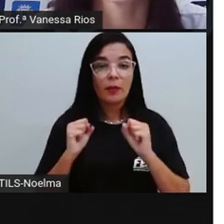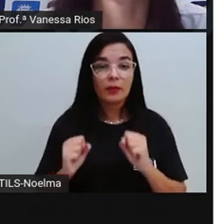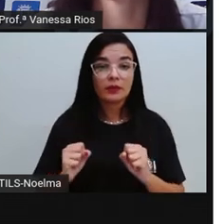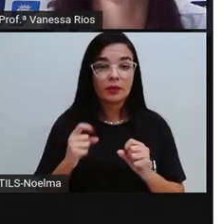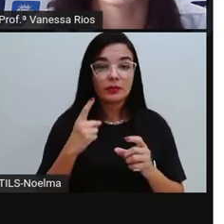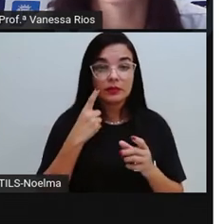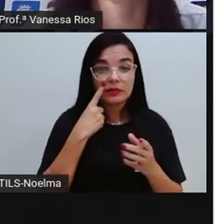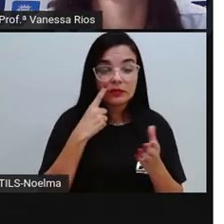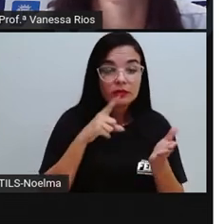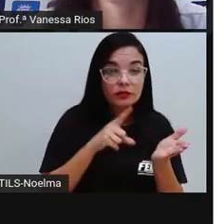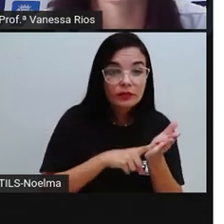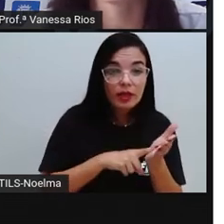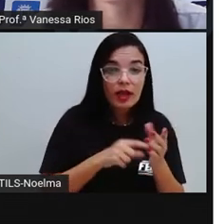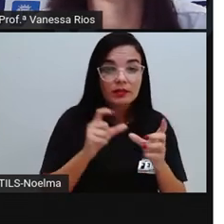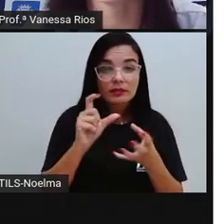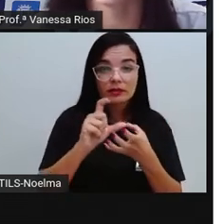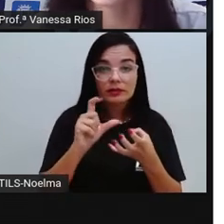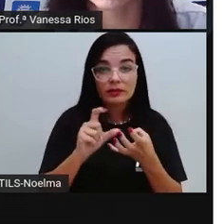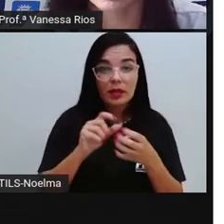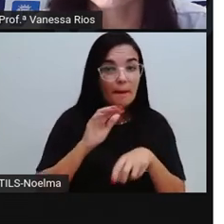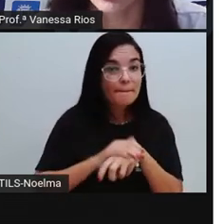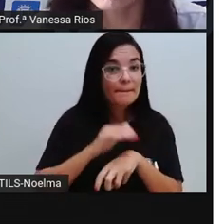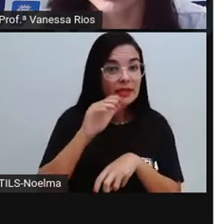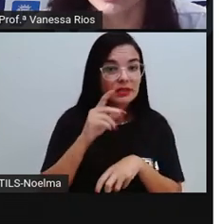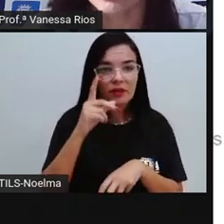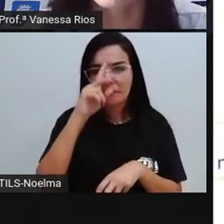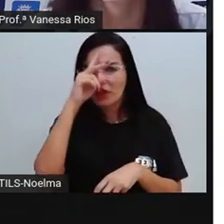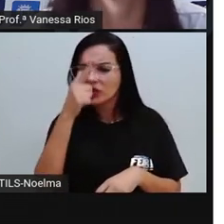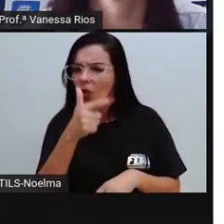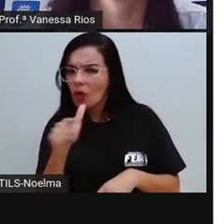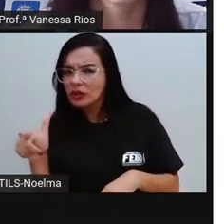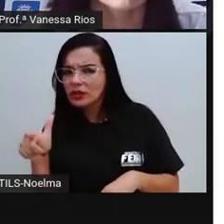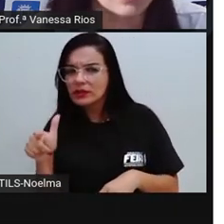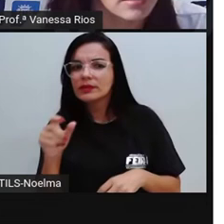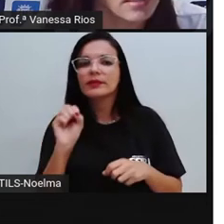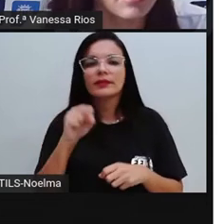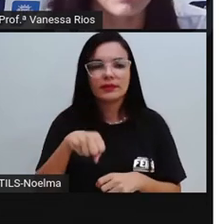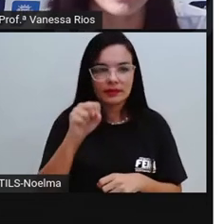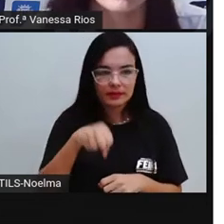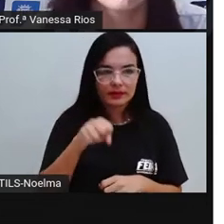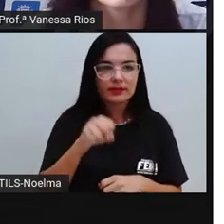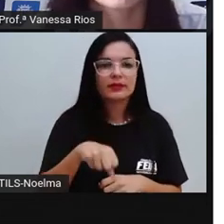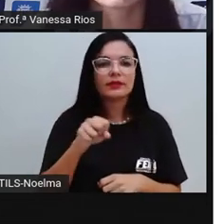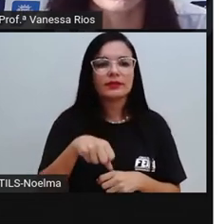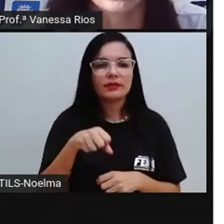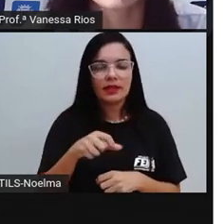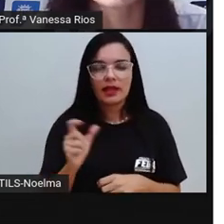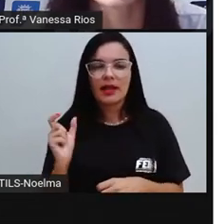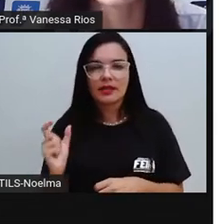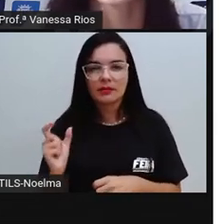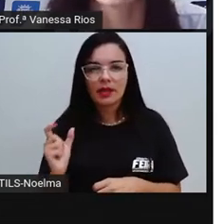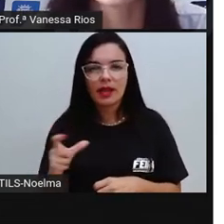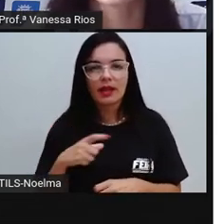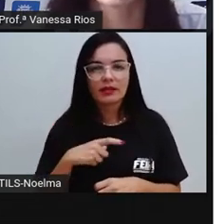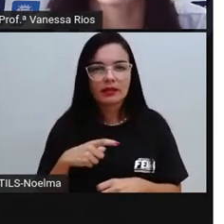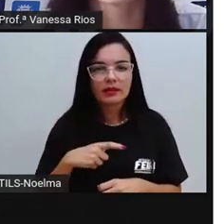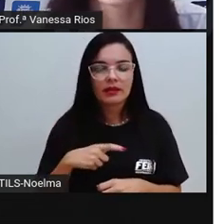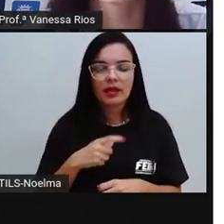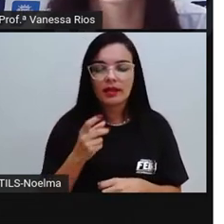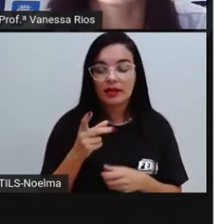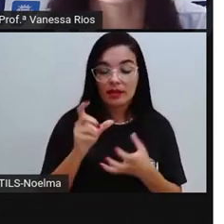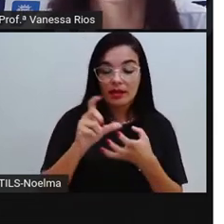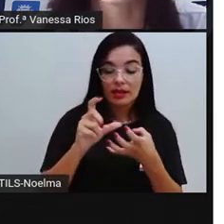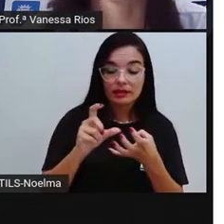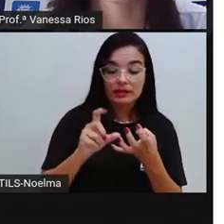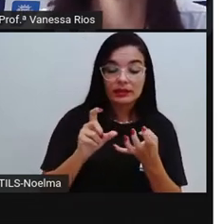podemos identificar uma sílaba que é mais forte que as outras? Sim, não é? Nas palavras, existe uma sílaba